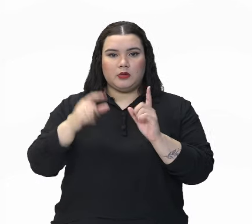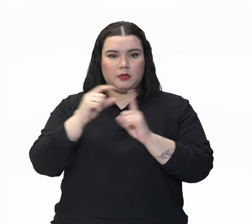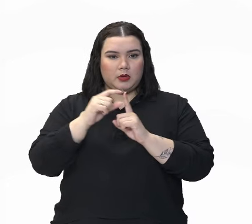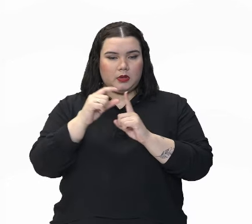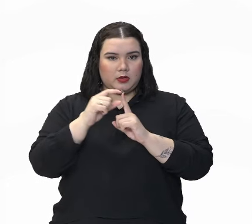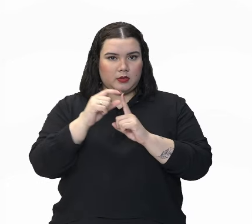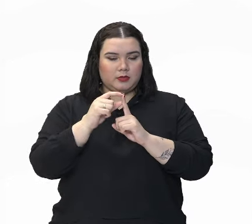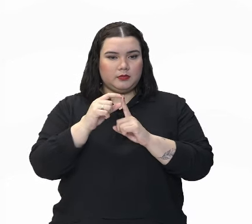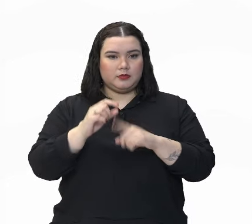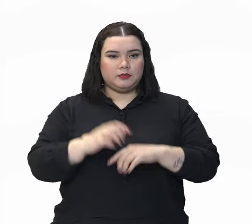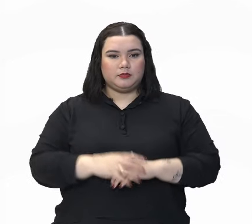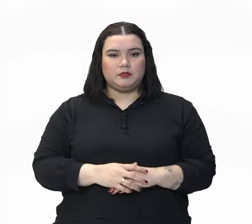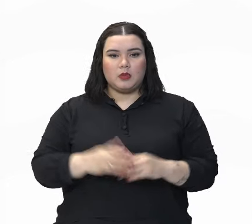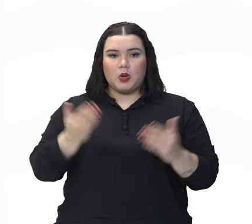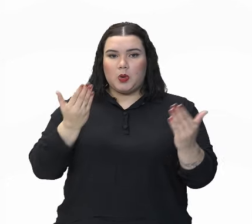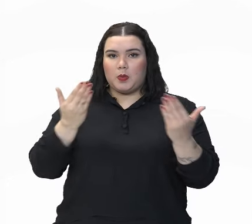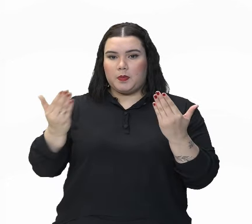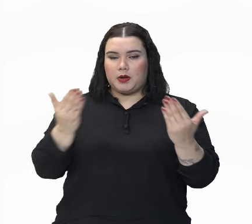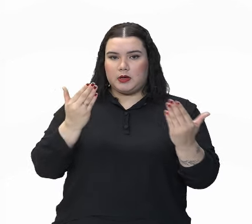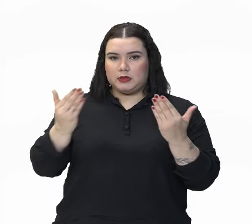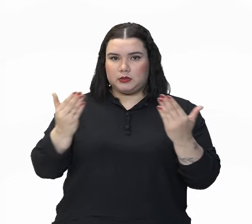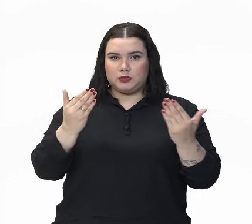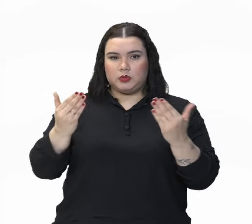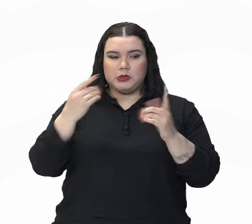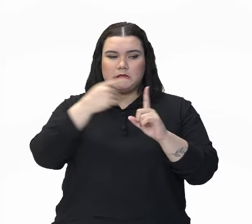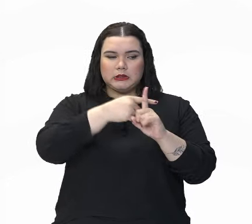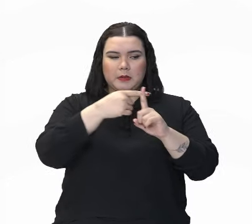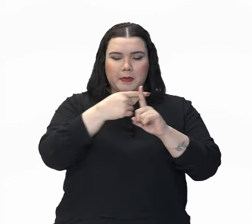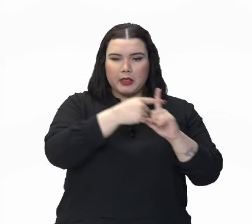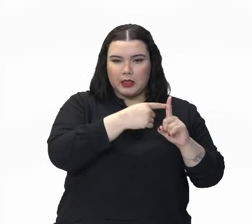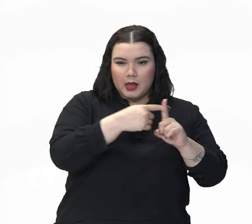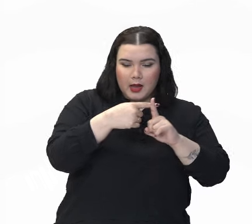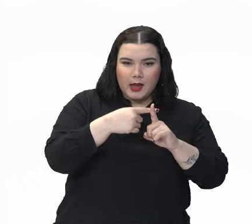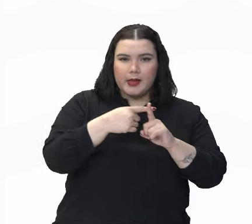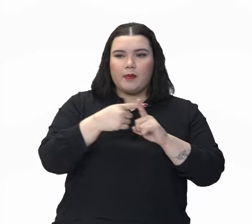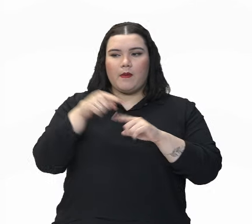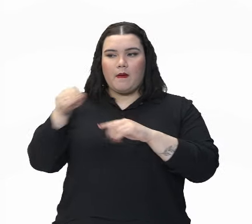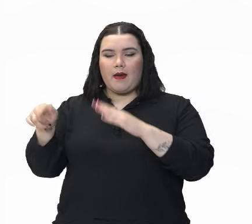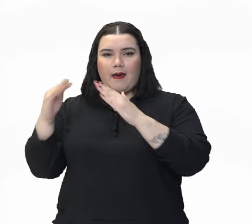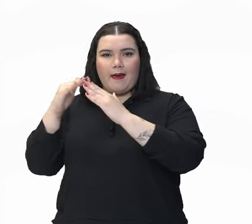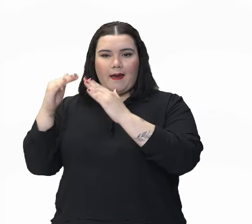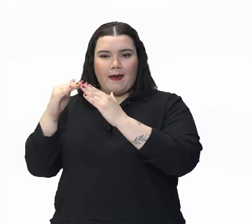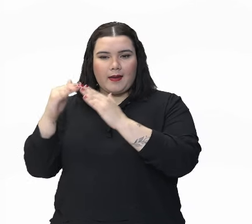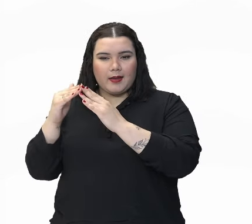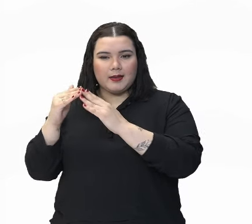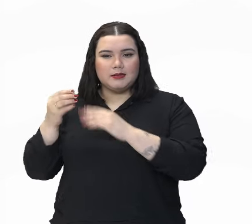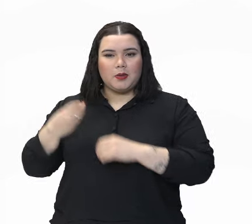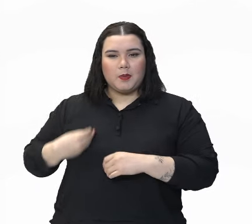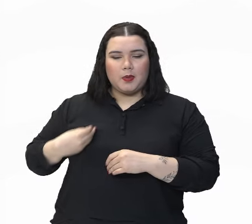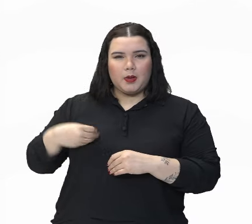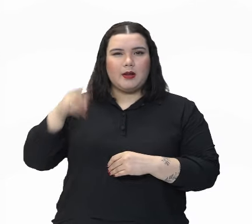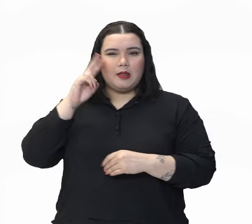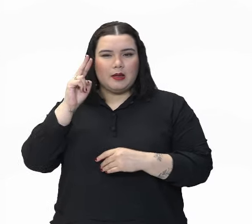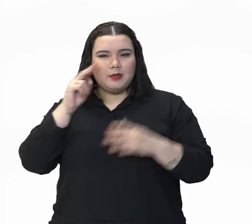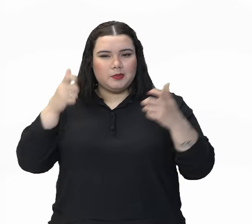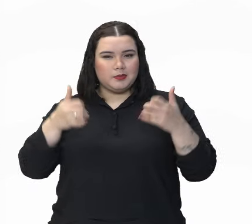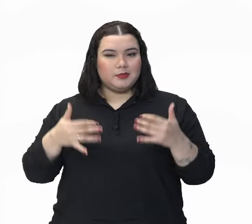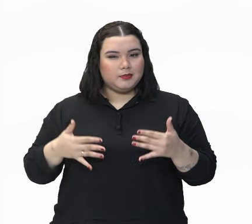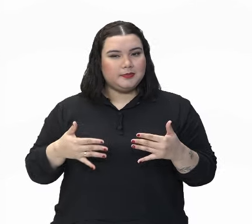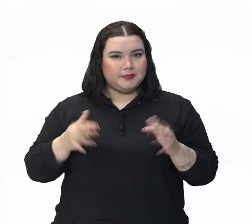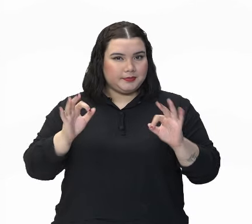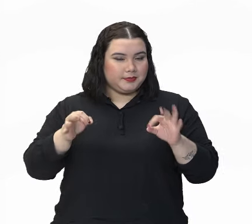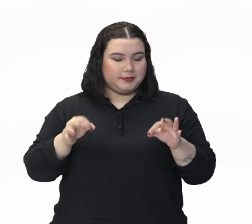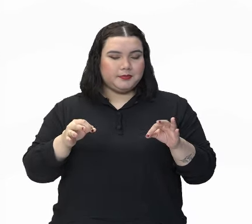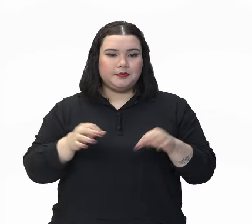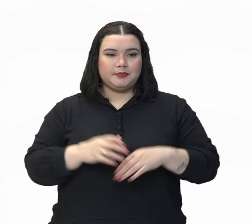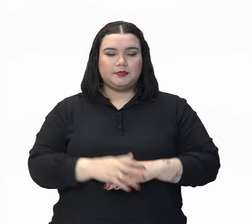Então, fez ali uma comparação do cemitério e do lugar onde o Fabiano morava com a sua esposa e seus filhos.